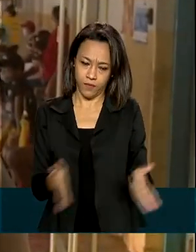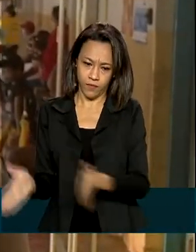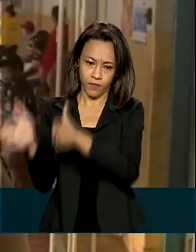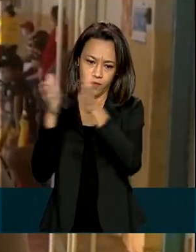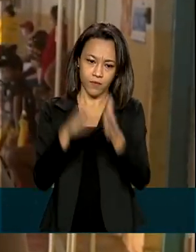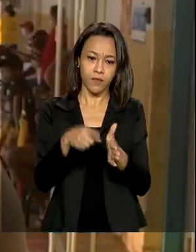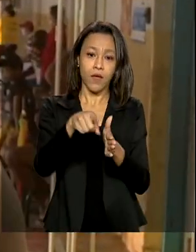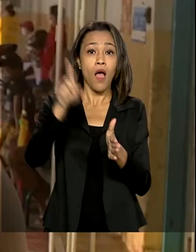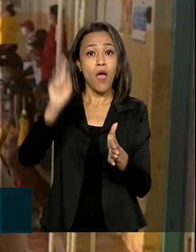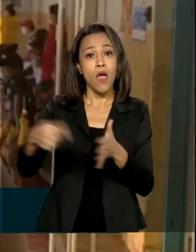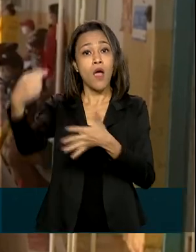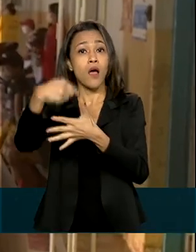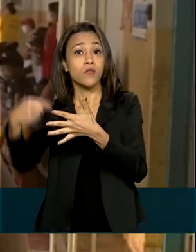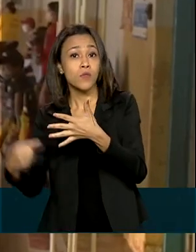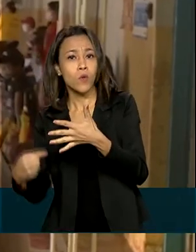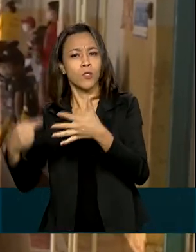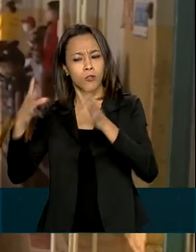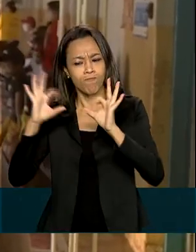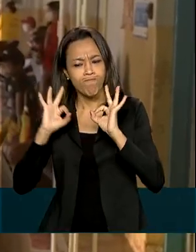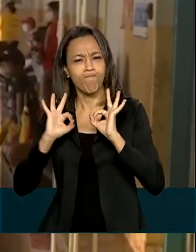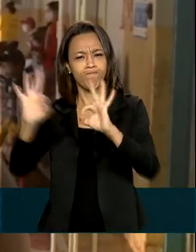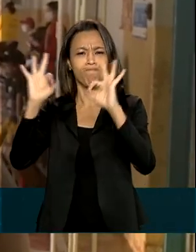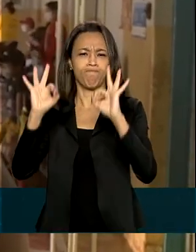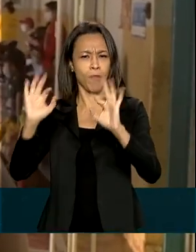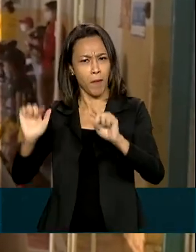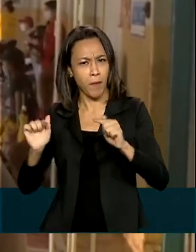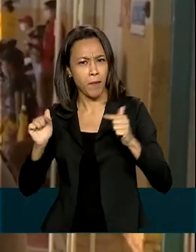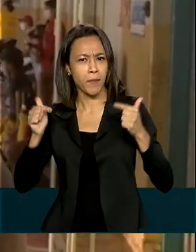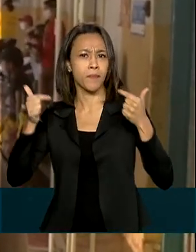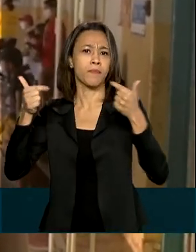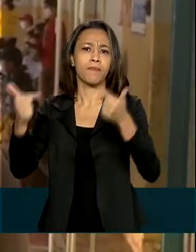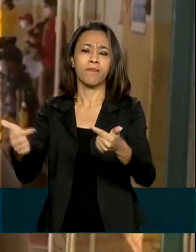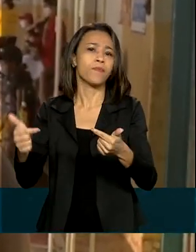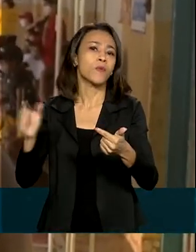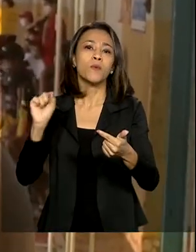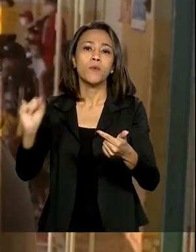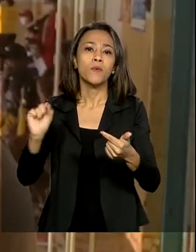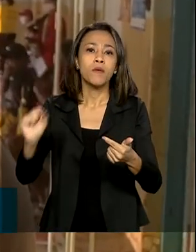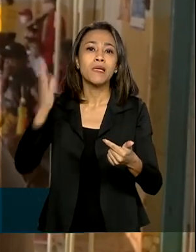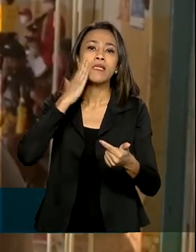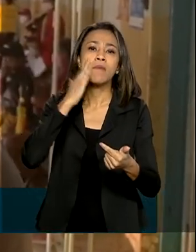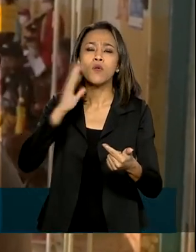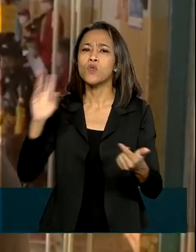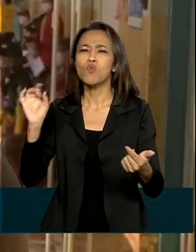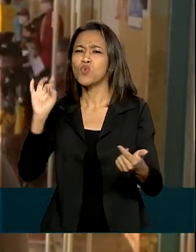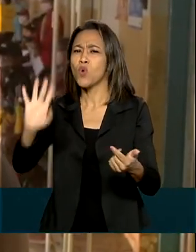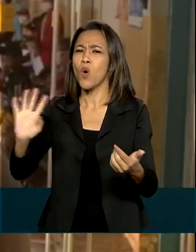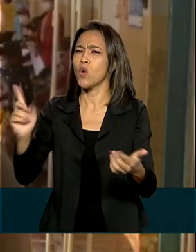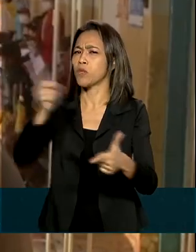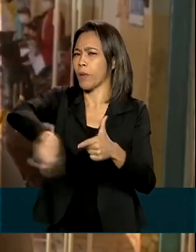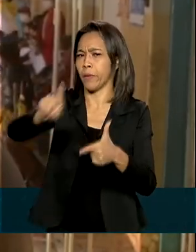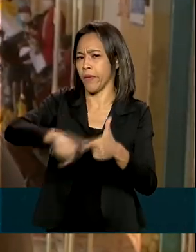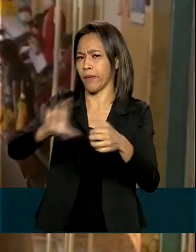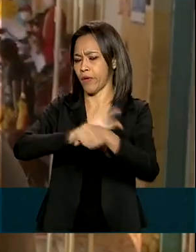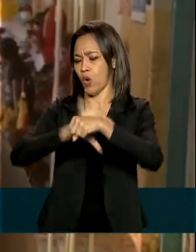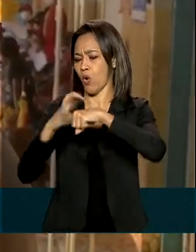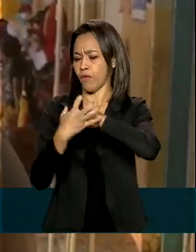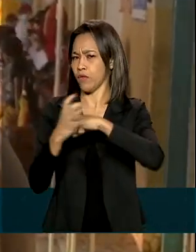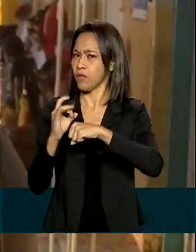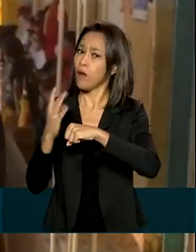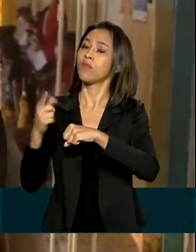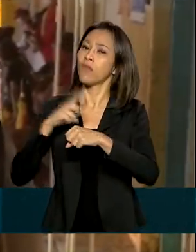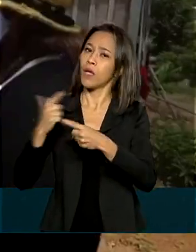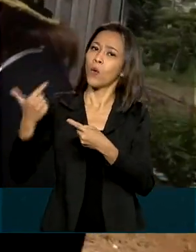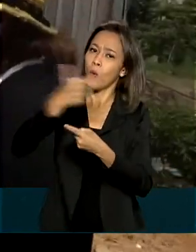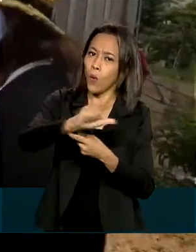efetivas, ações que buscam de forma ativa não só os problemas de Covid, relacionados a Covid, mas também outras